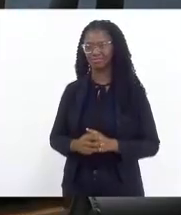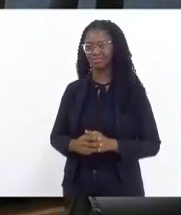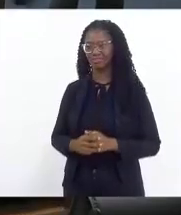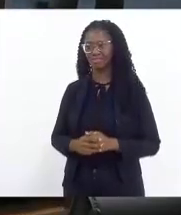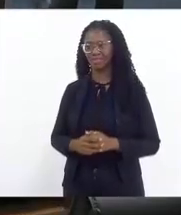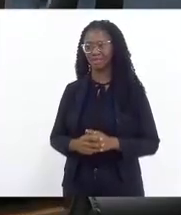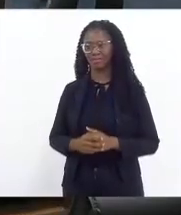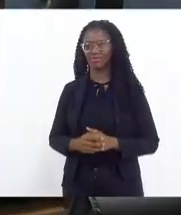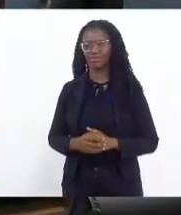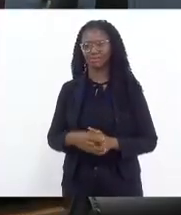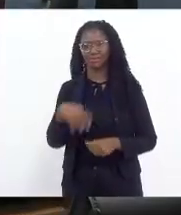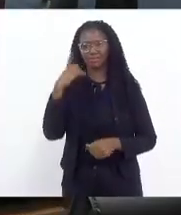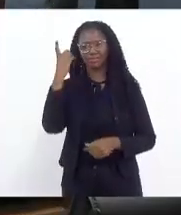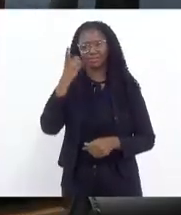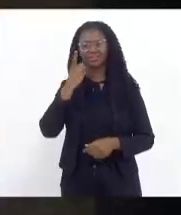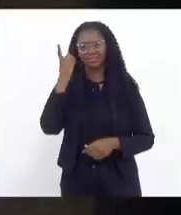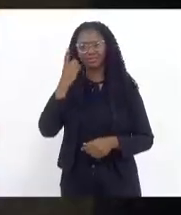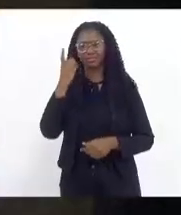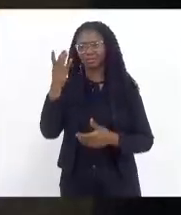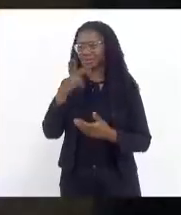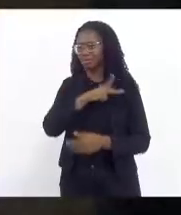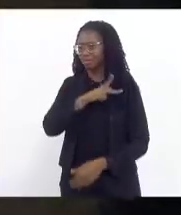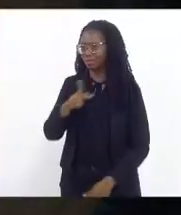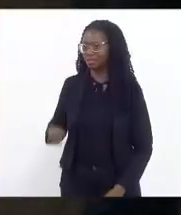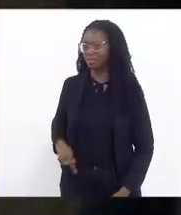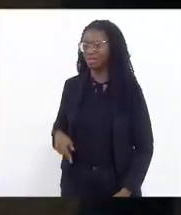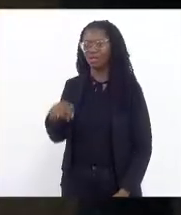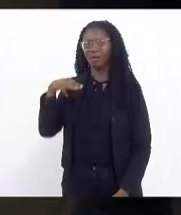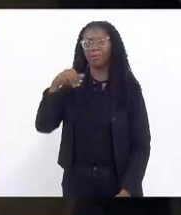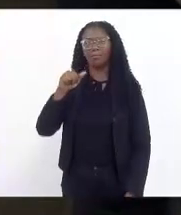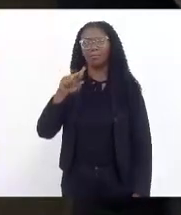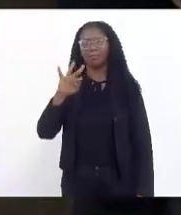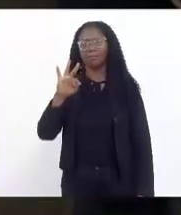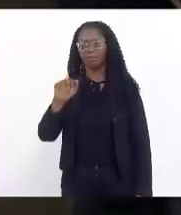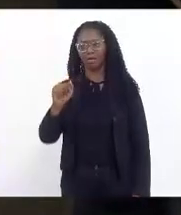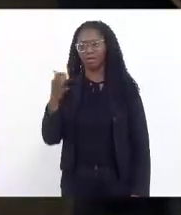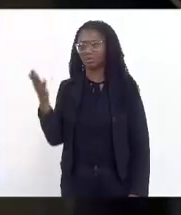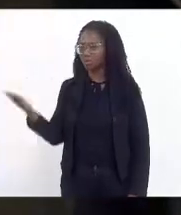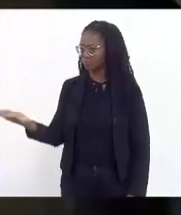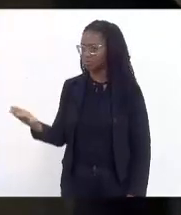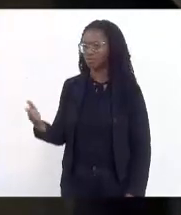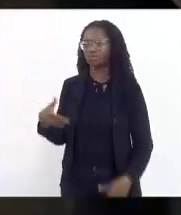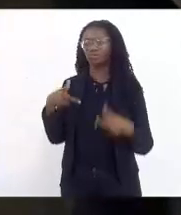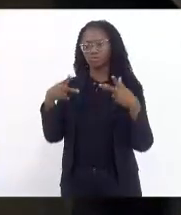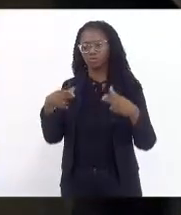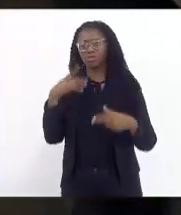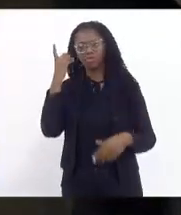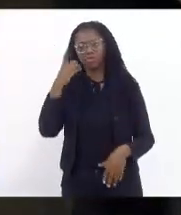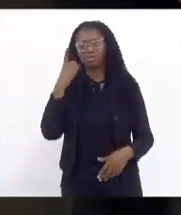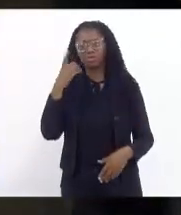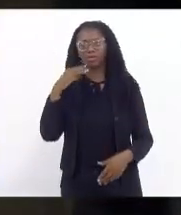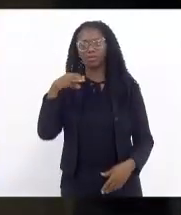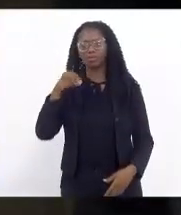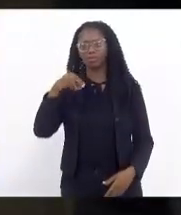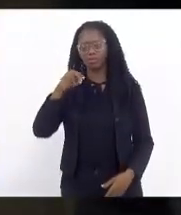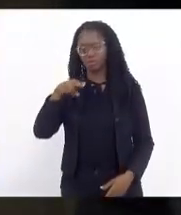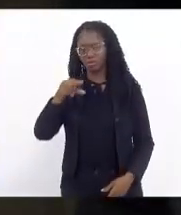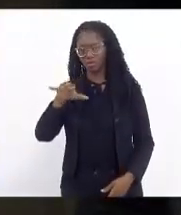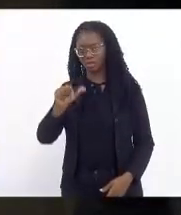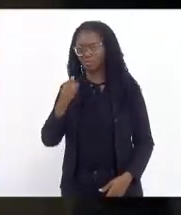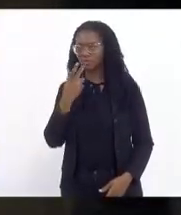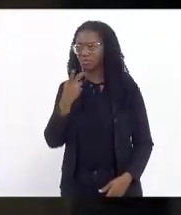deputada presidenta Marta Rocha agora como o deputado da Mônica falava aqui nós duas